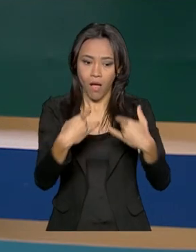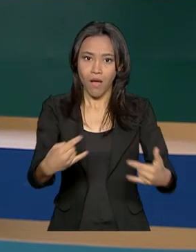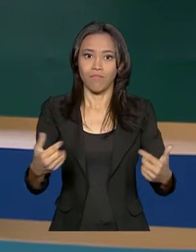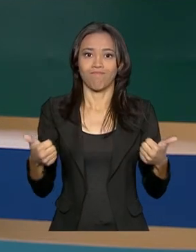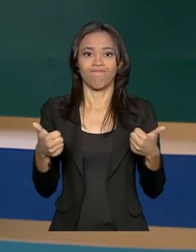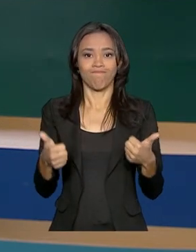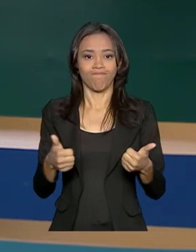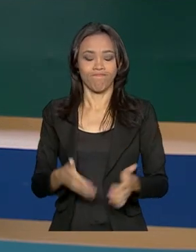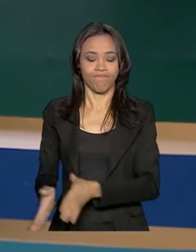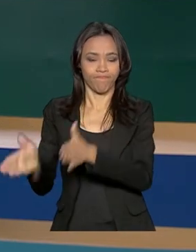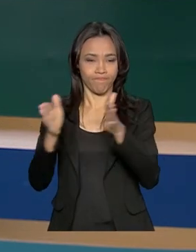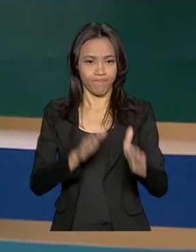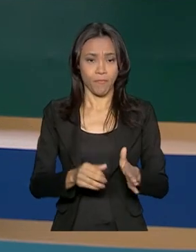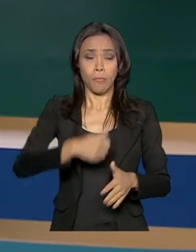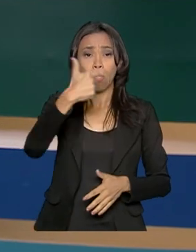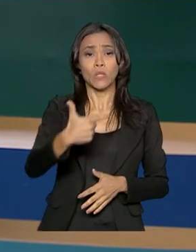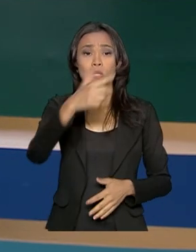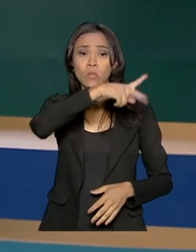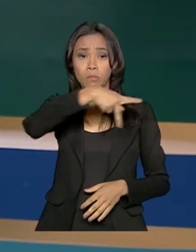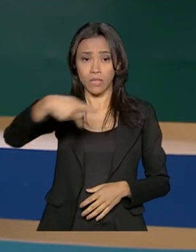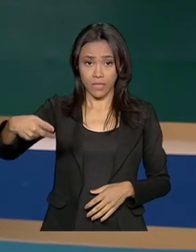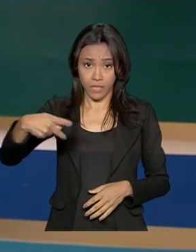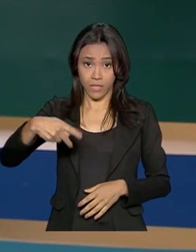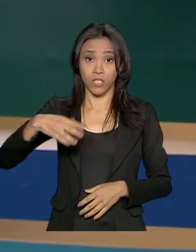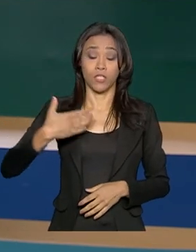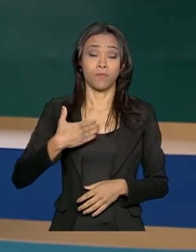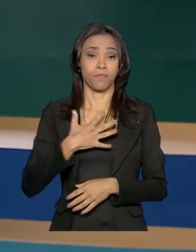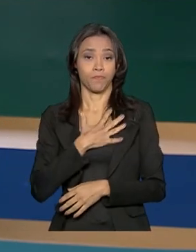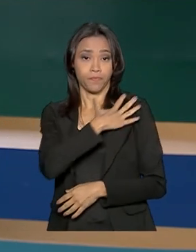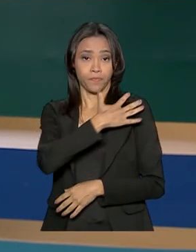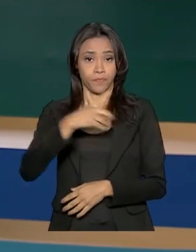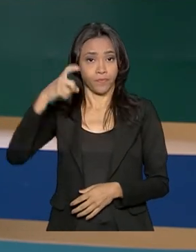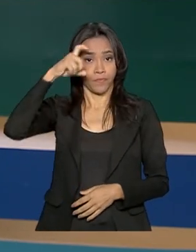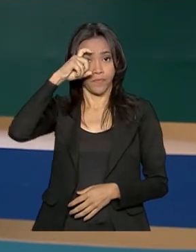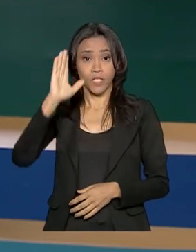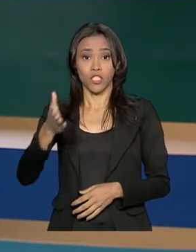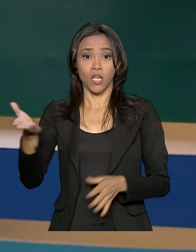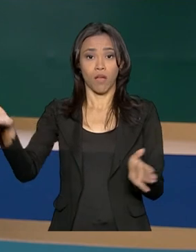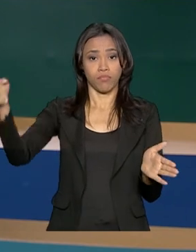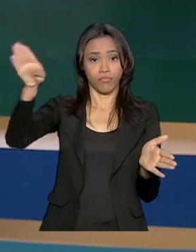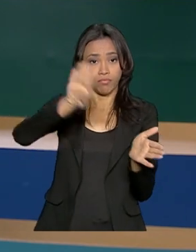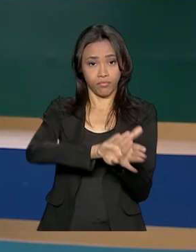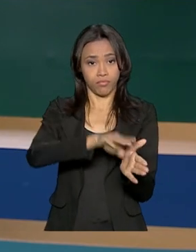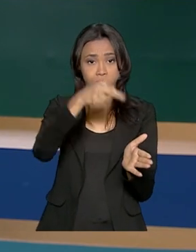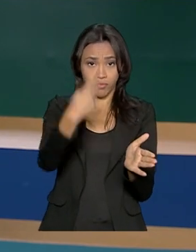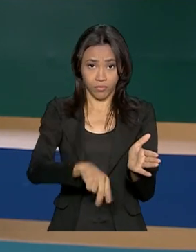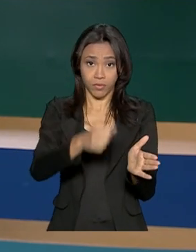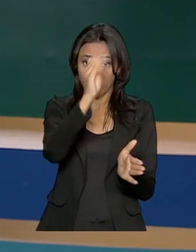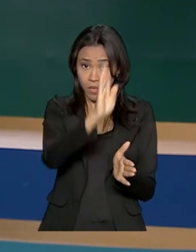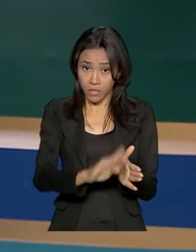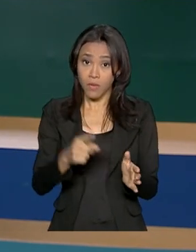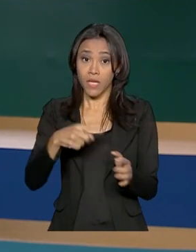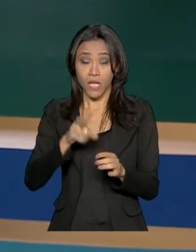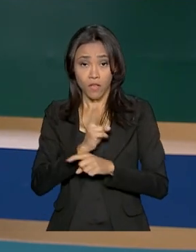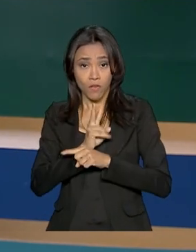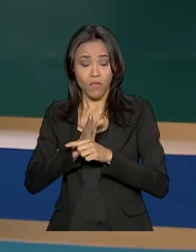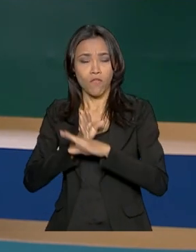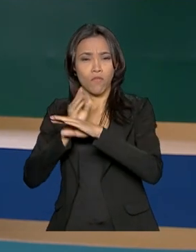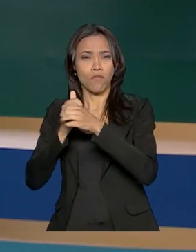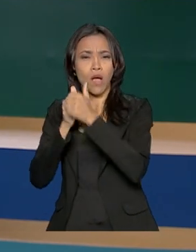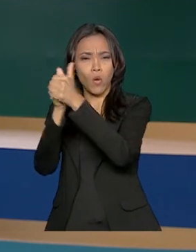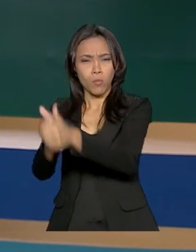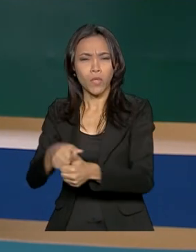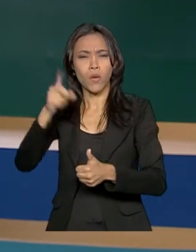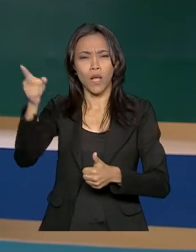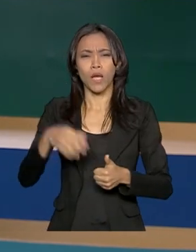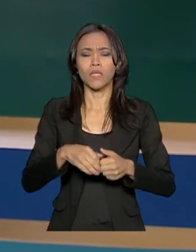O vice-presidente Hamilton Mourão já embarcou da Itália rumo ao Brasil. No Vaticano, ele acompanhou a canonização da irmã Dulce, primeira santa